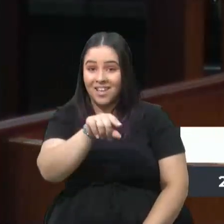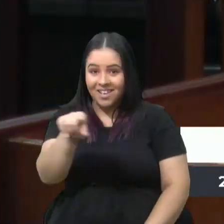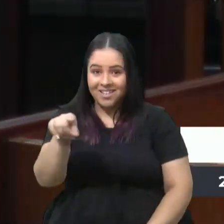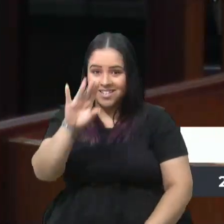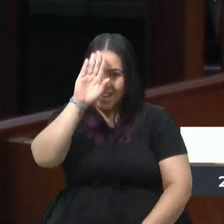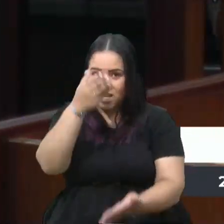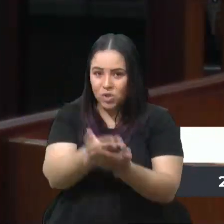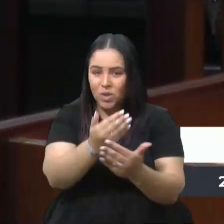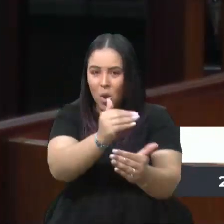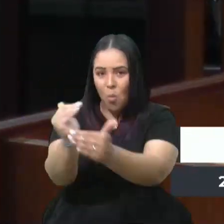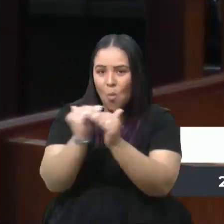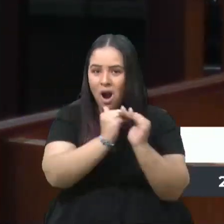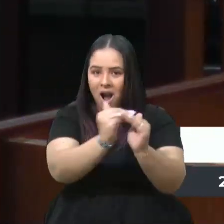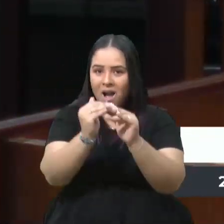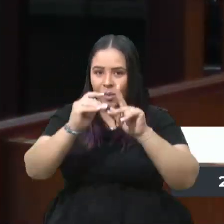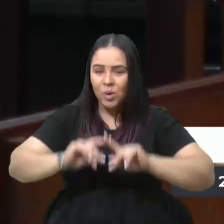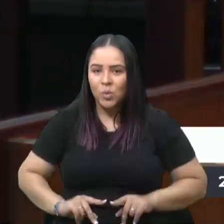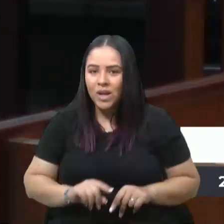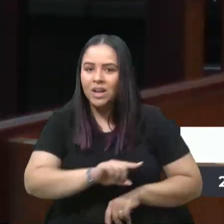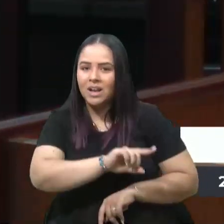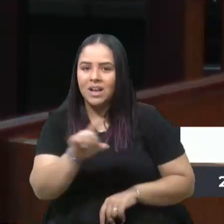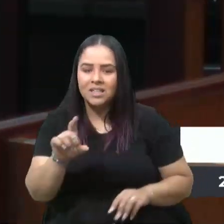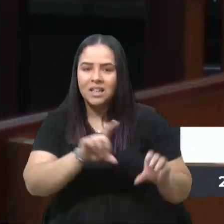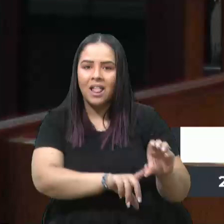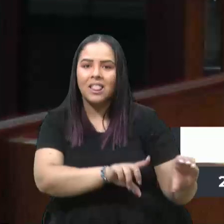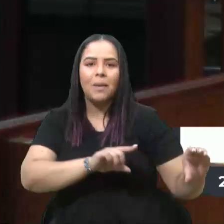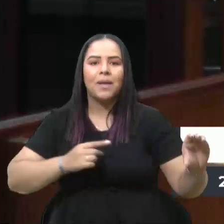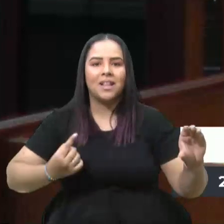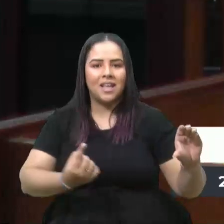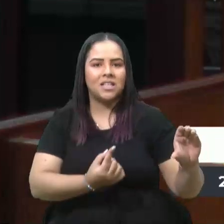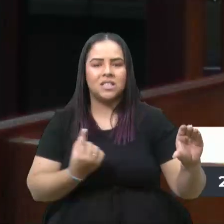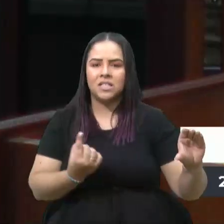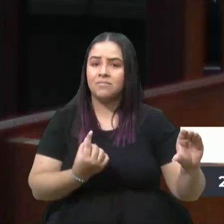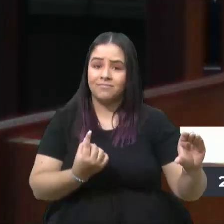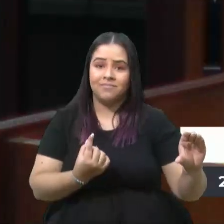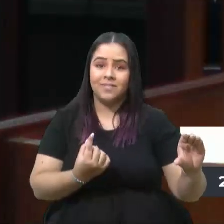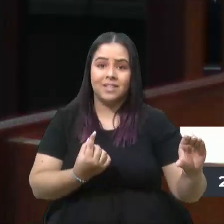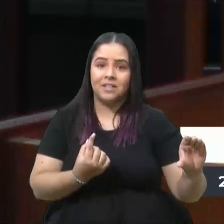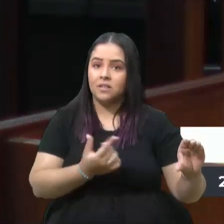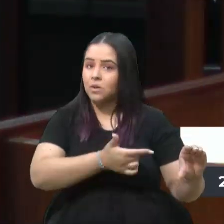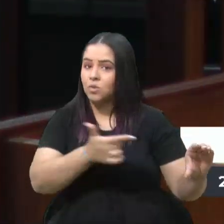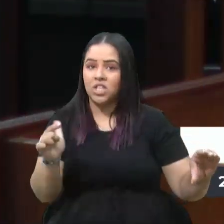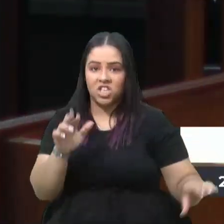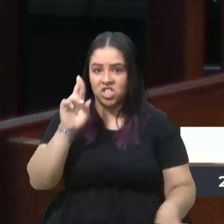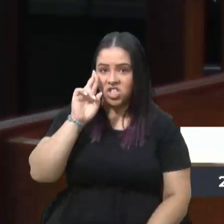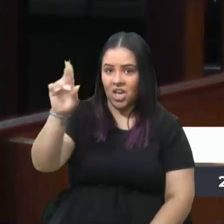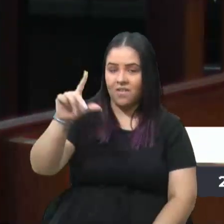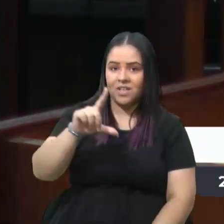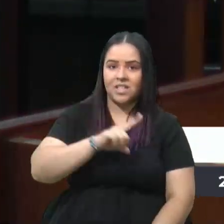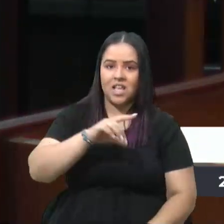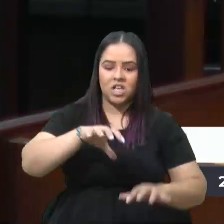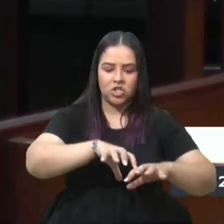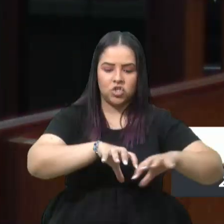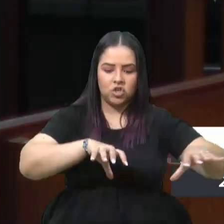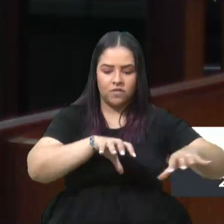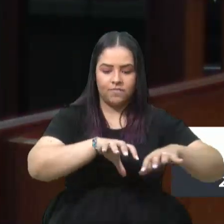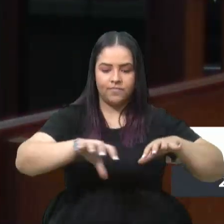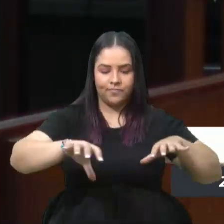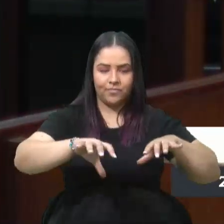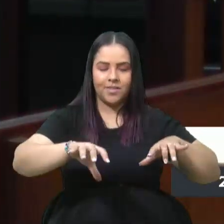comunidade é independente das outras e eles não reconhecem chefe. Eles têm divisão de trabalho.